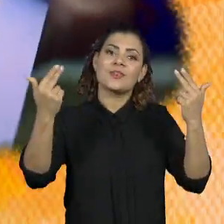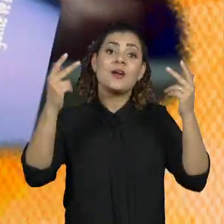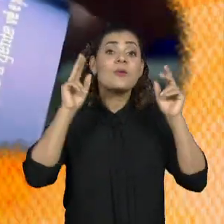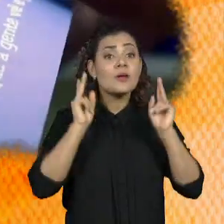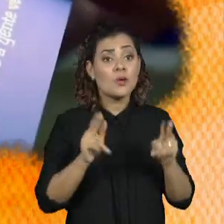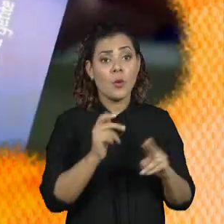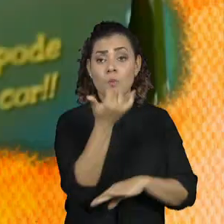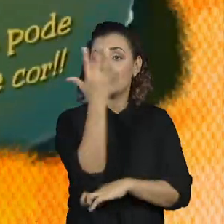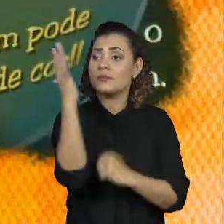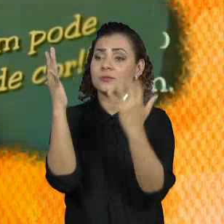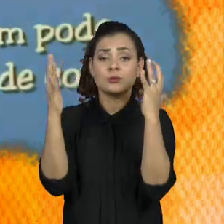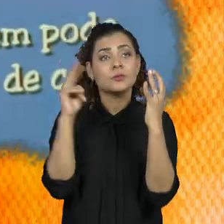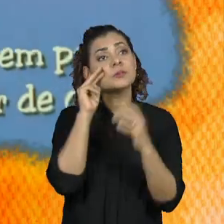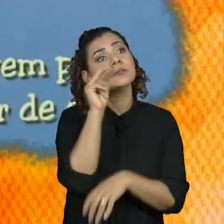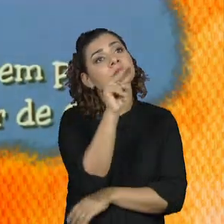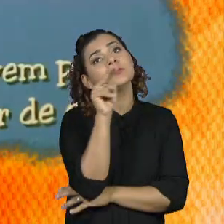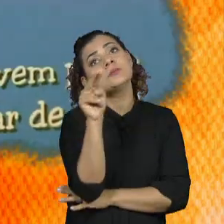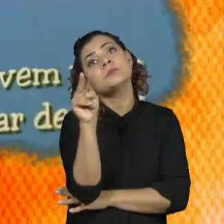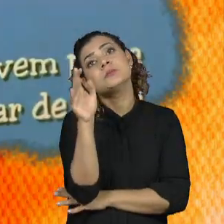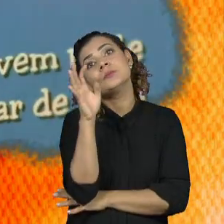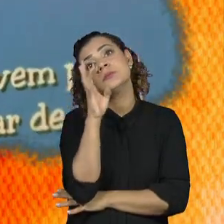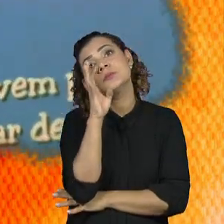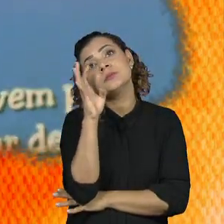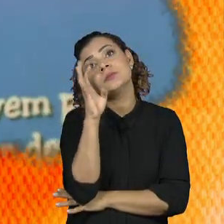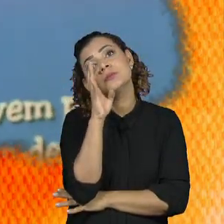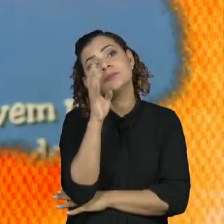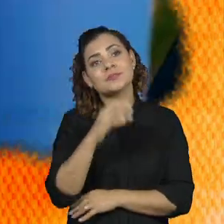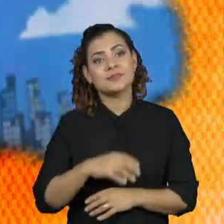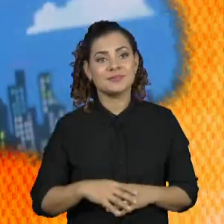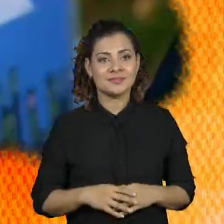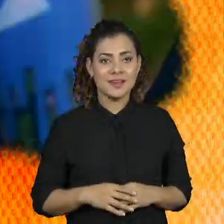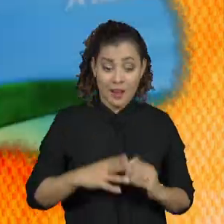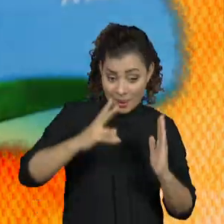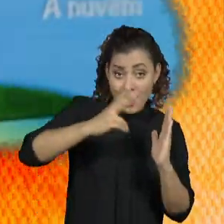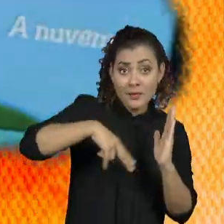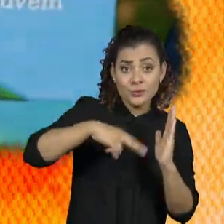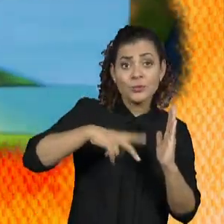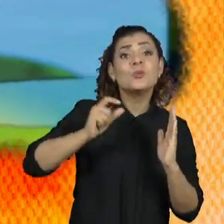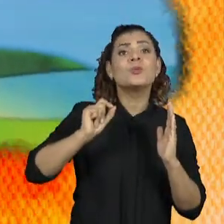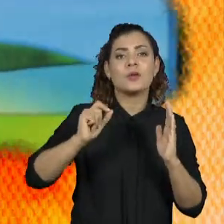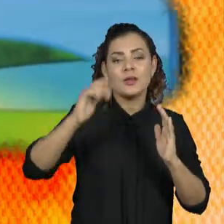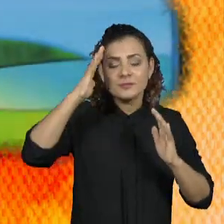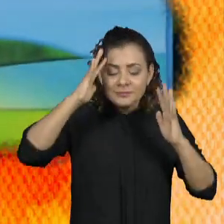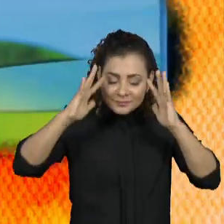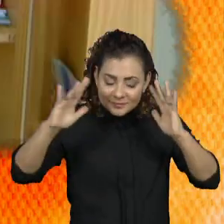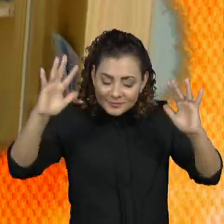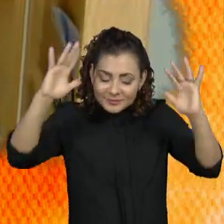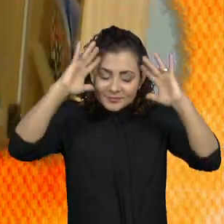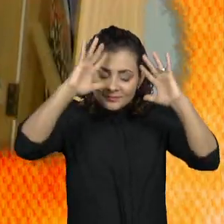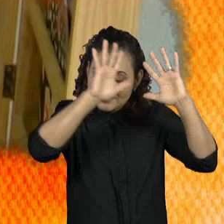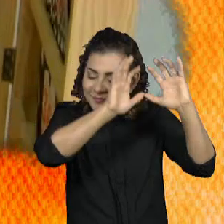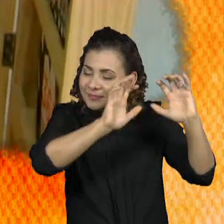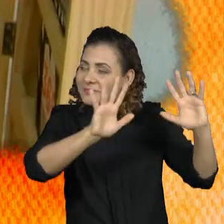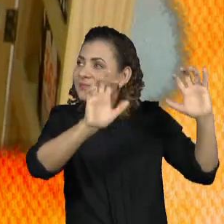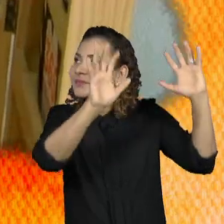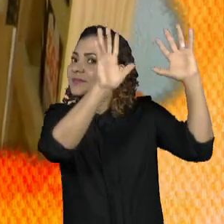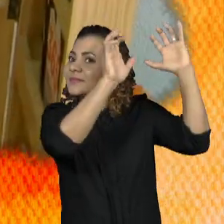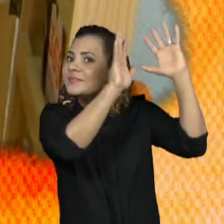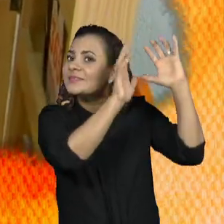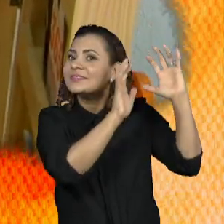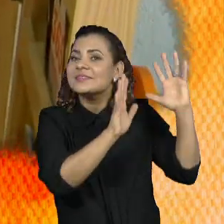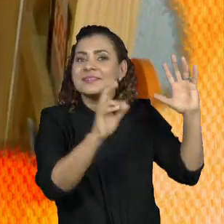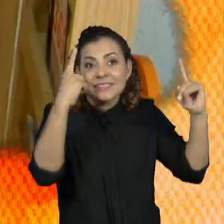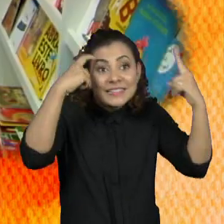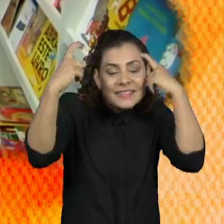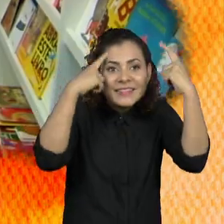a natureza. Nossa, a nuvem pode mudar de cor. A leitura povoa a mente. E lugar povoado de